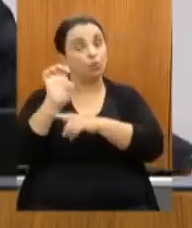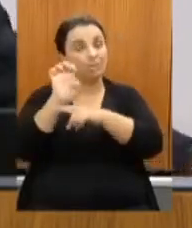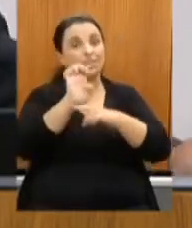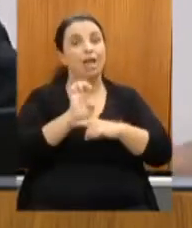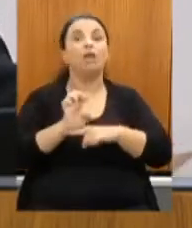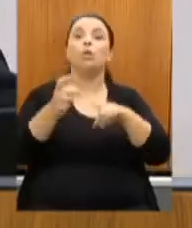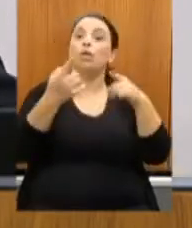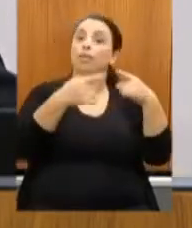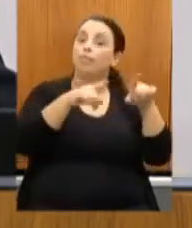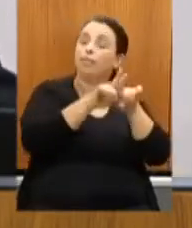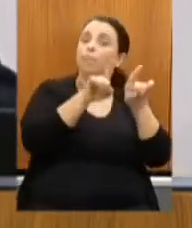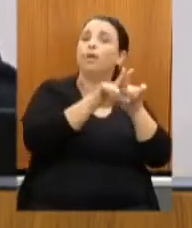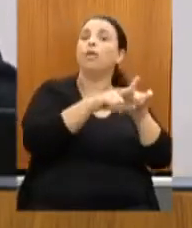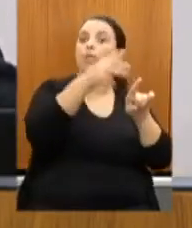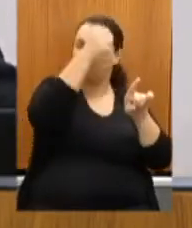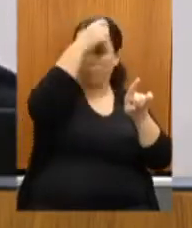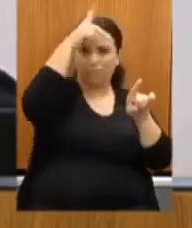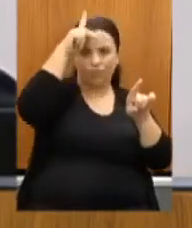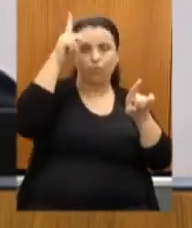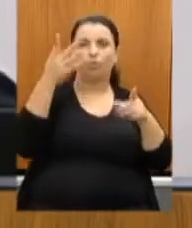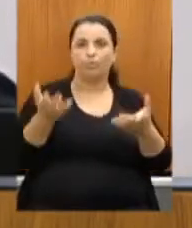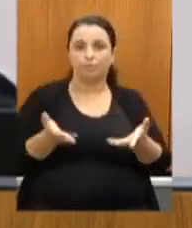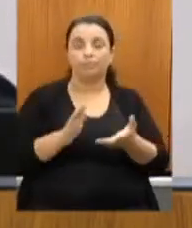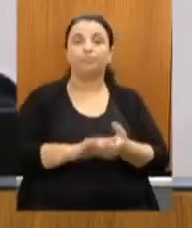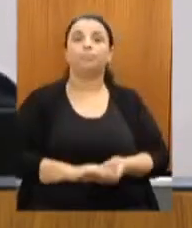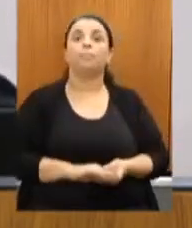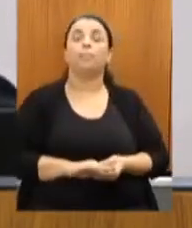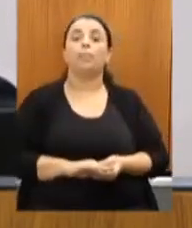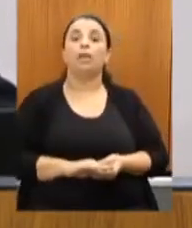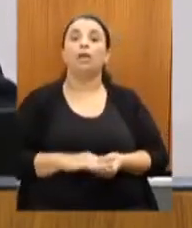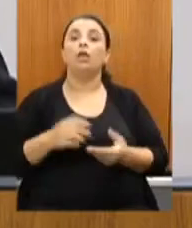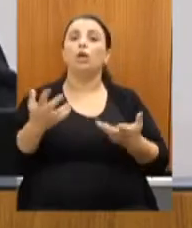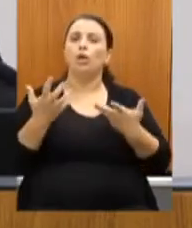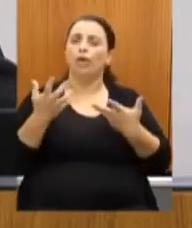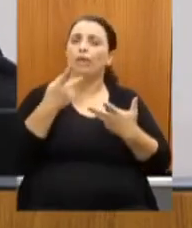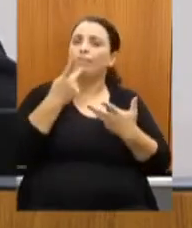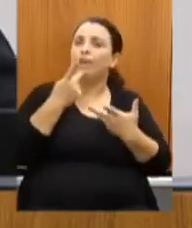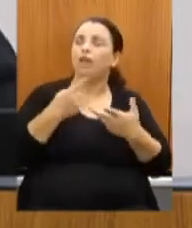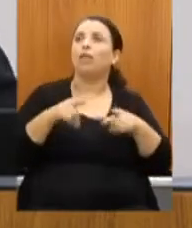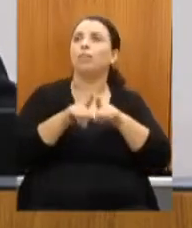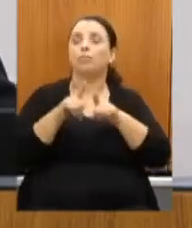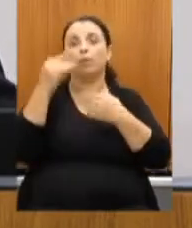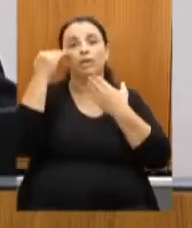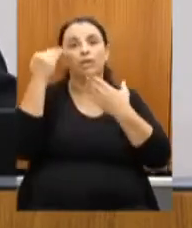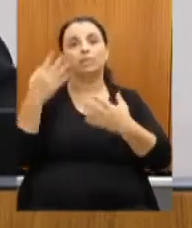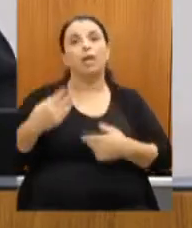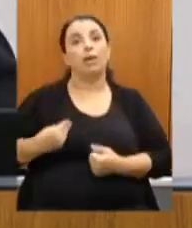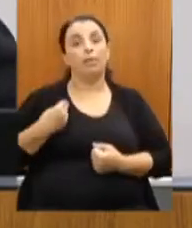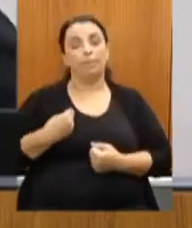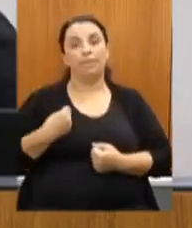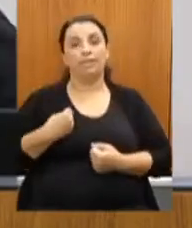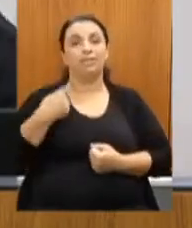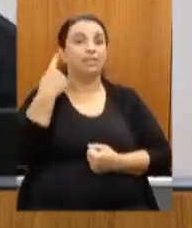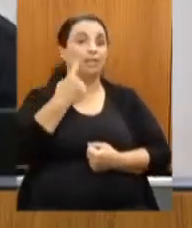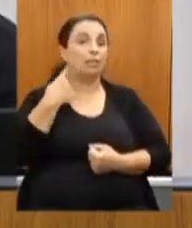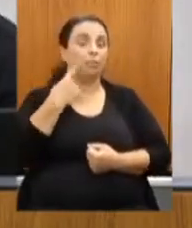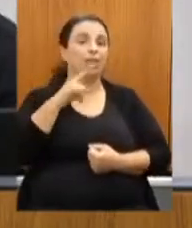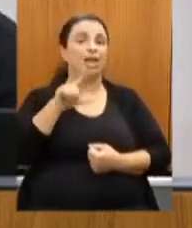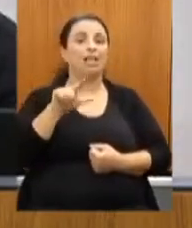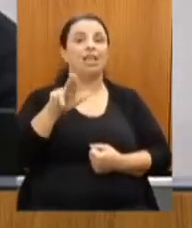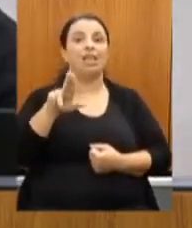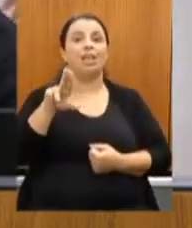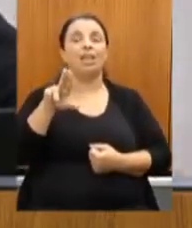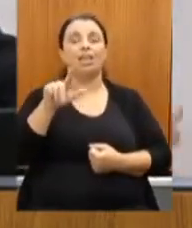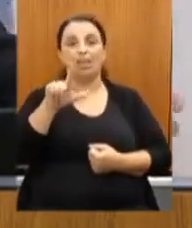nível municipal. Bom, quero registrar aqui, agradecer também a presença da deputada Laura Serrano,